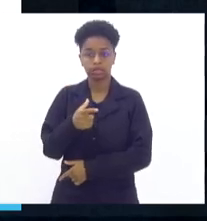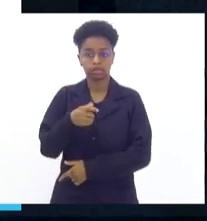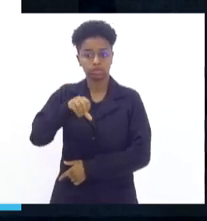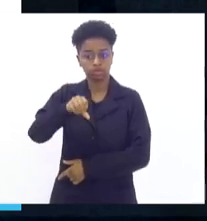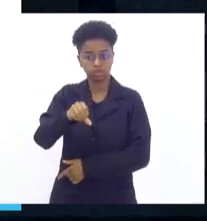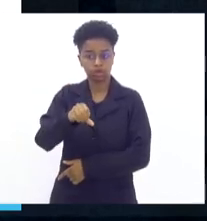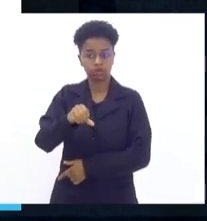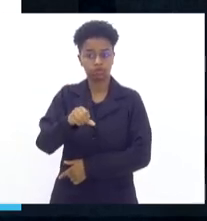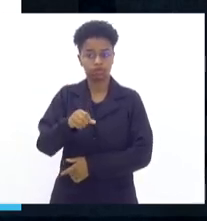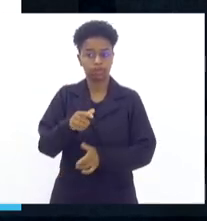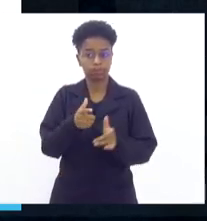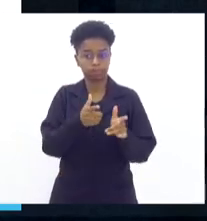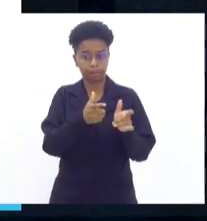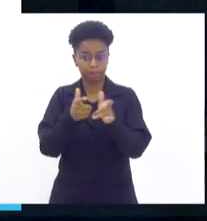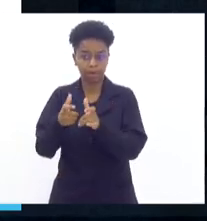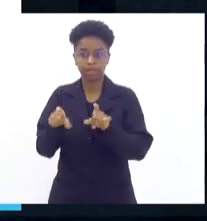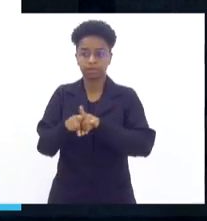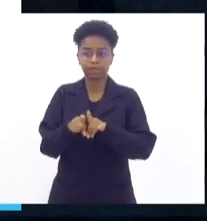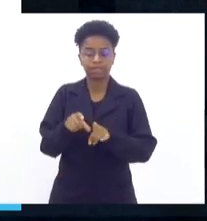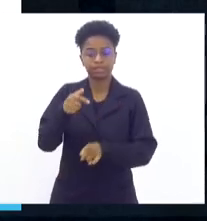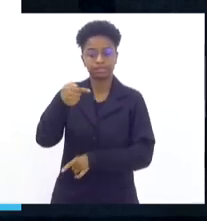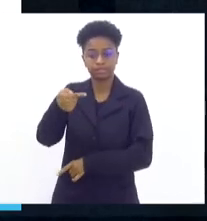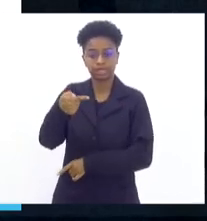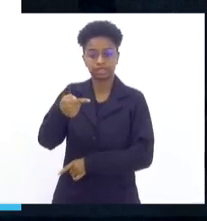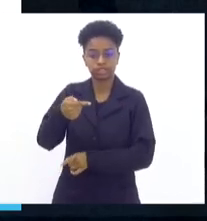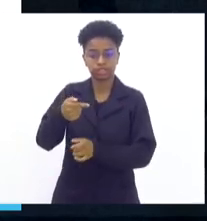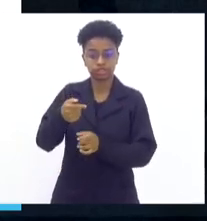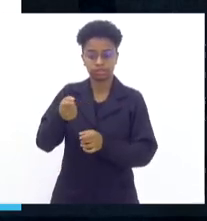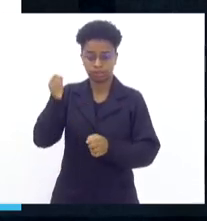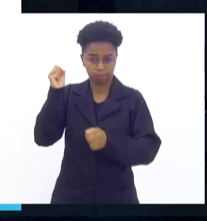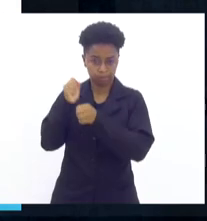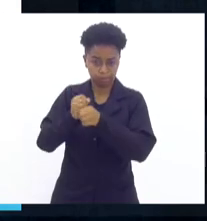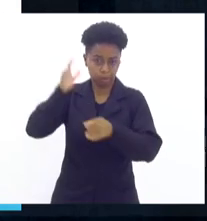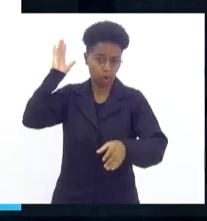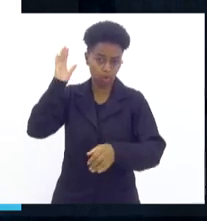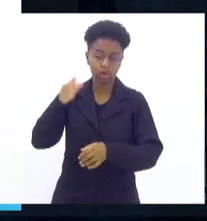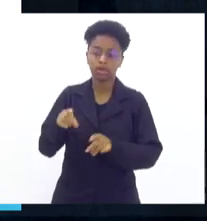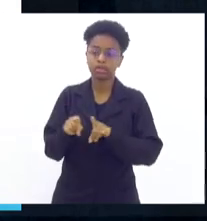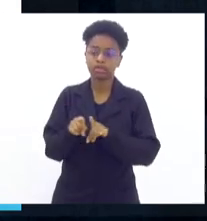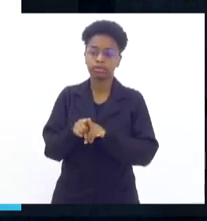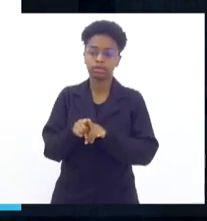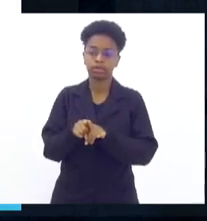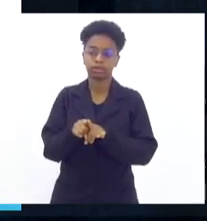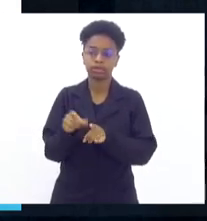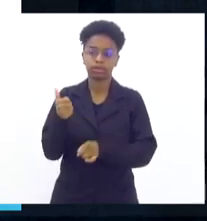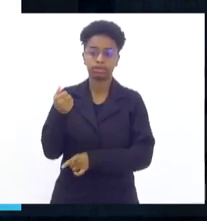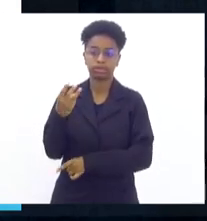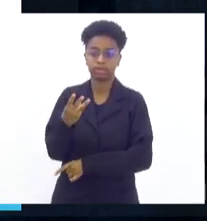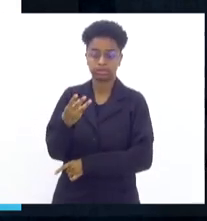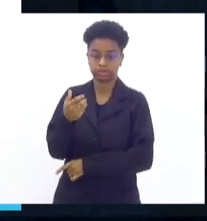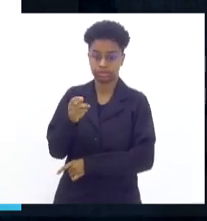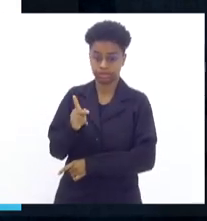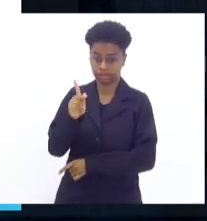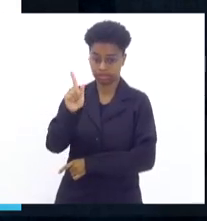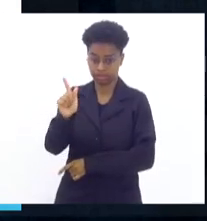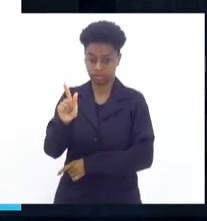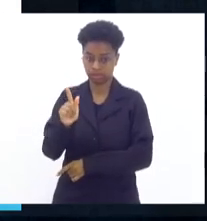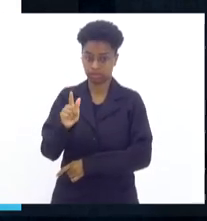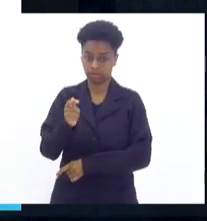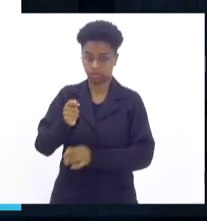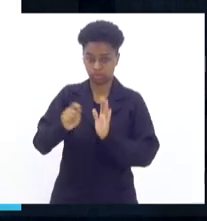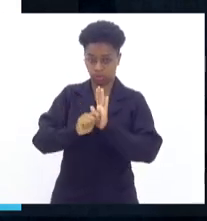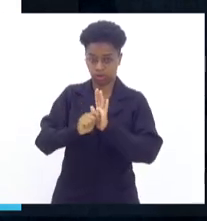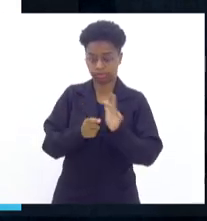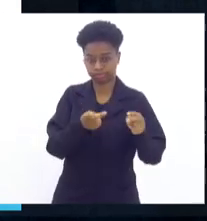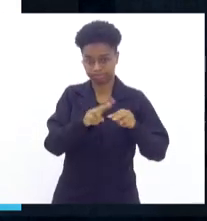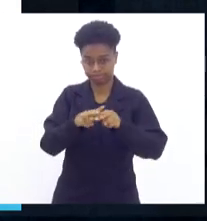7 granadas e 13 quilos de drogas apreendidas. Eu acho que nenhuma polícia do mundo, você vai encontrar esses números, nenhum batalhão,